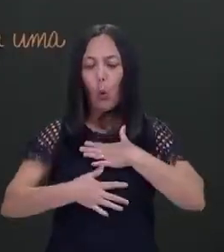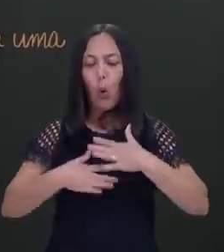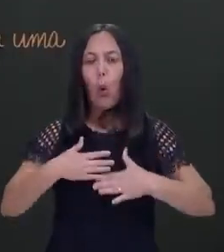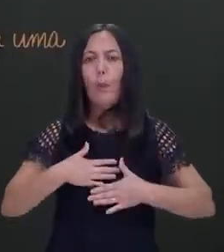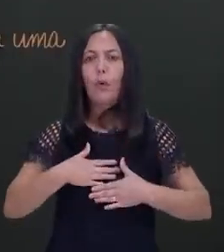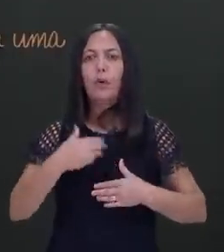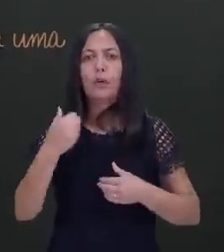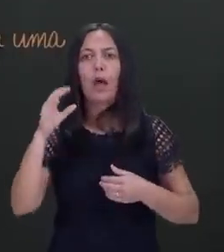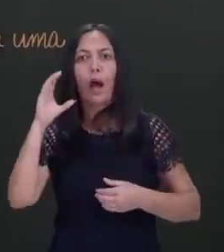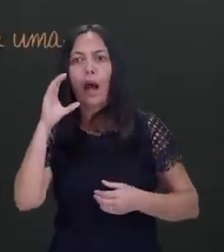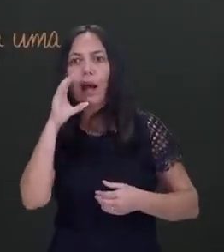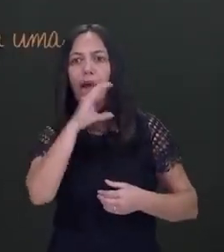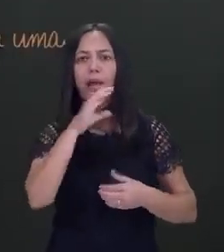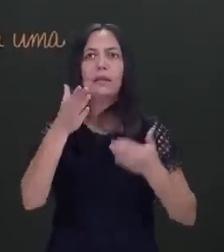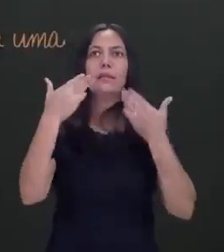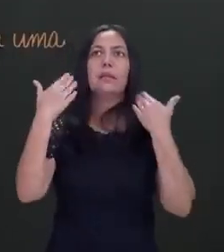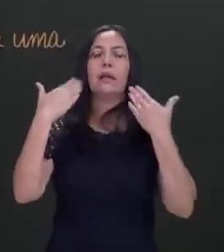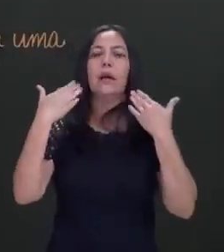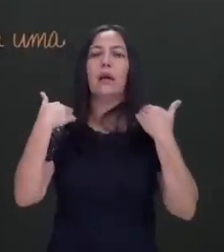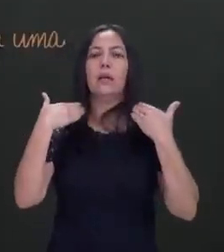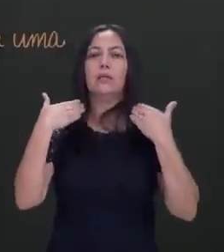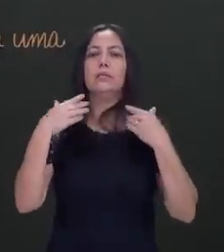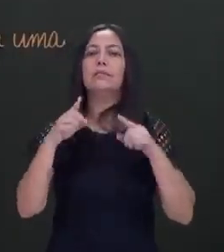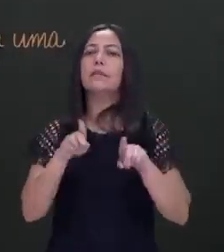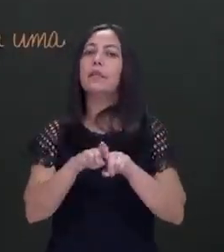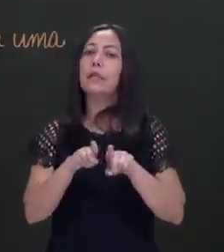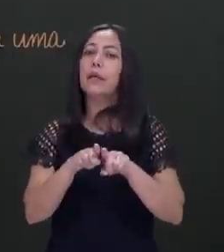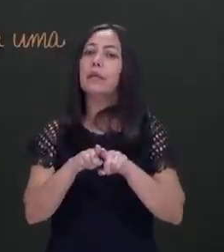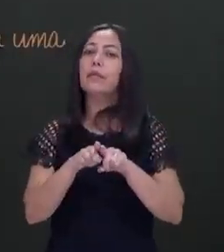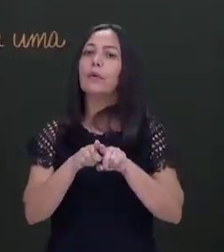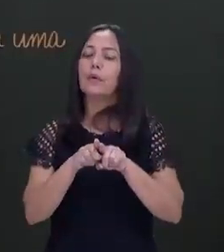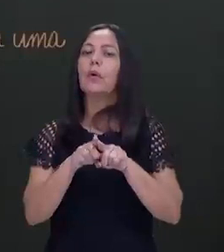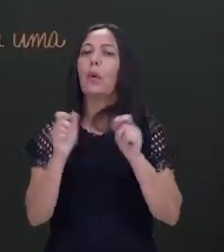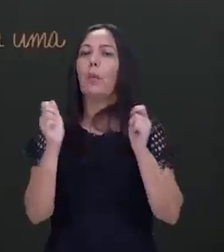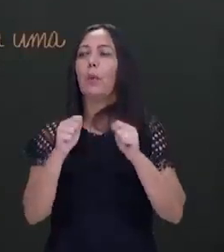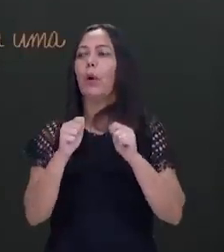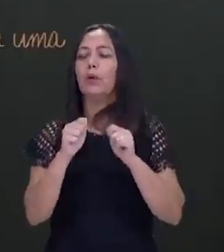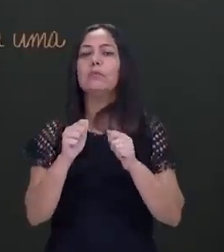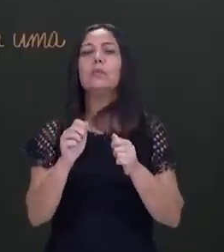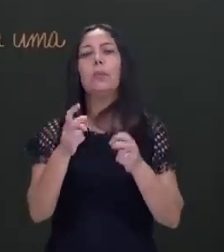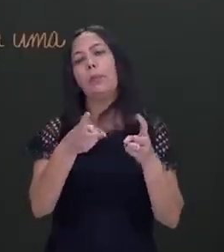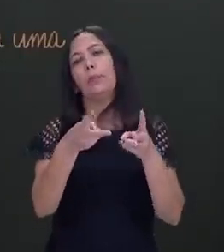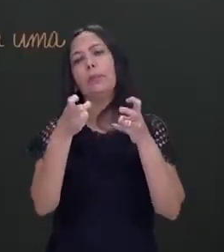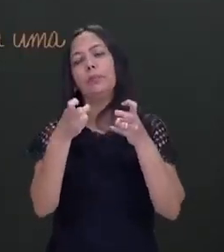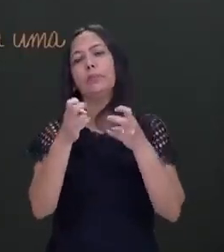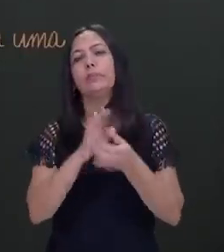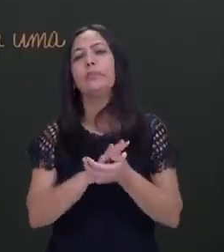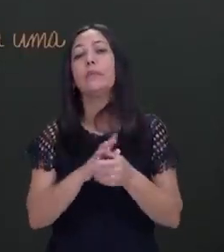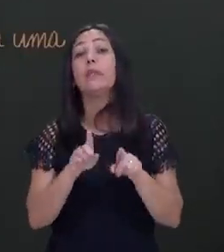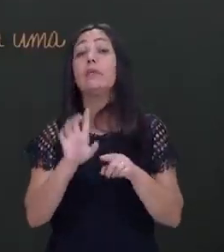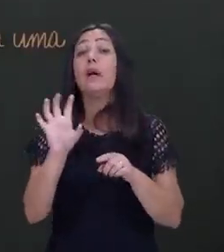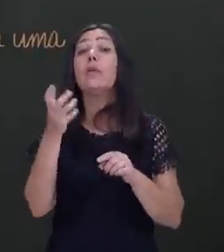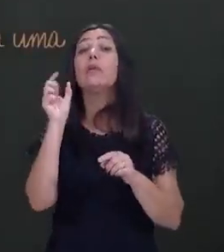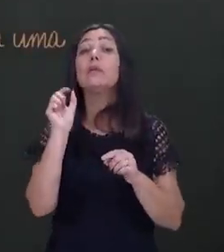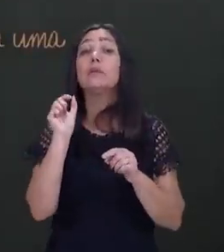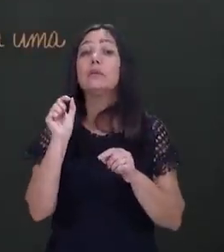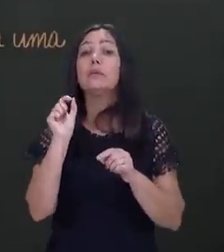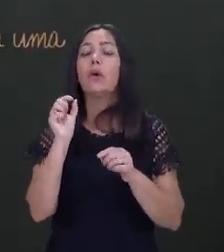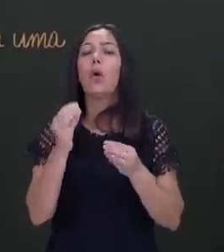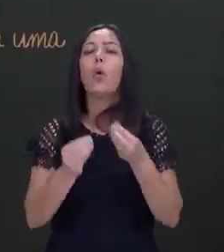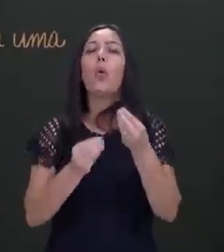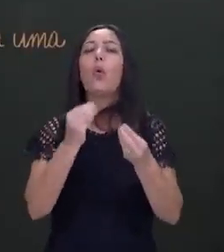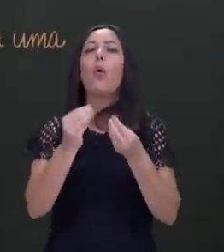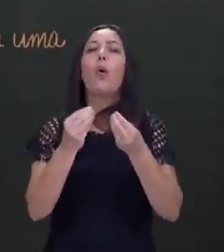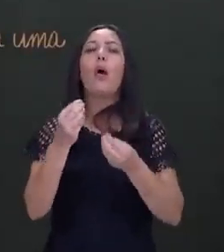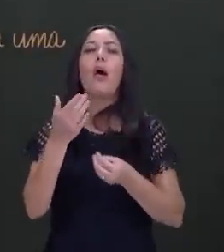está saindo essa energia de mim. Logo, isso é verificável. E normalmente, o vai acontecer? De que